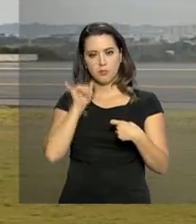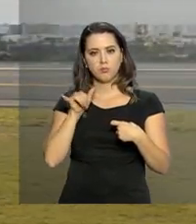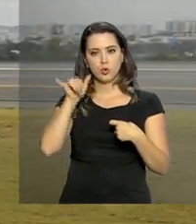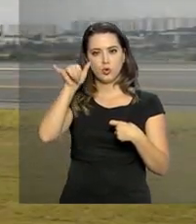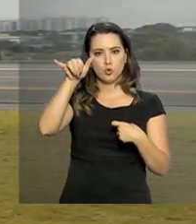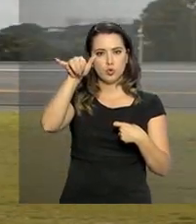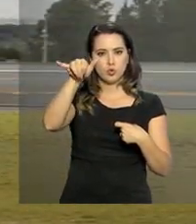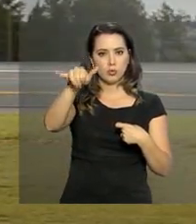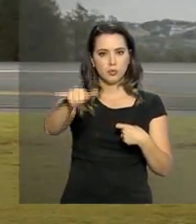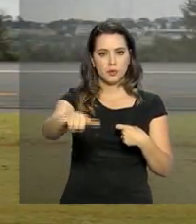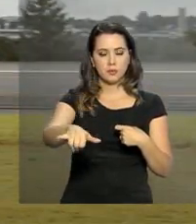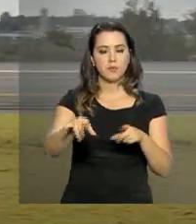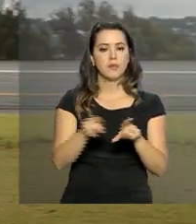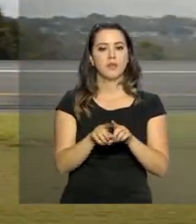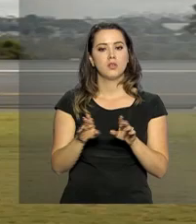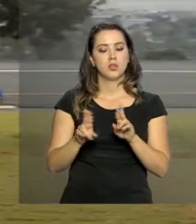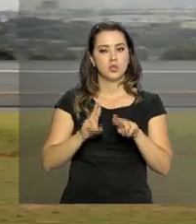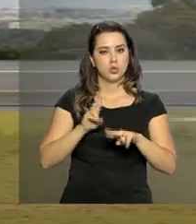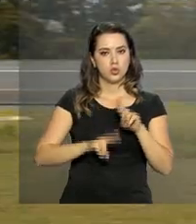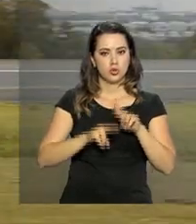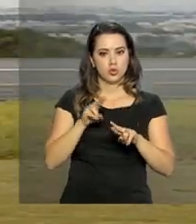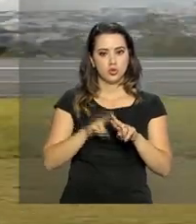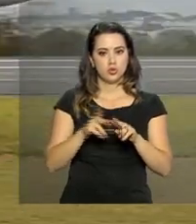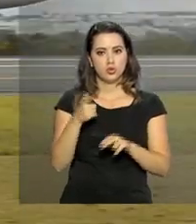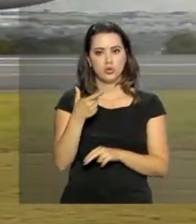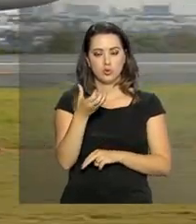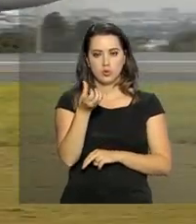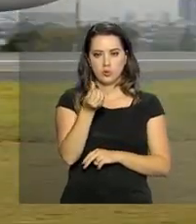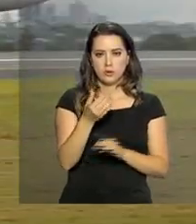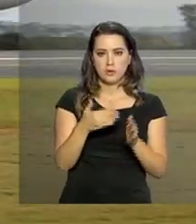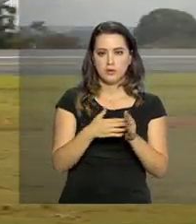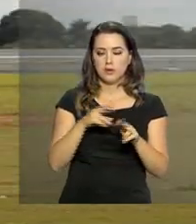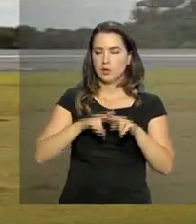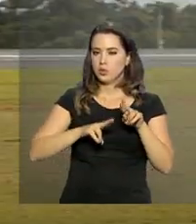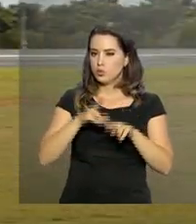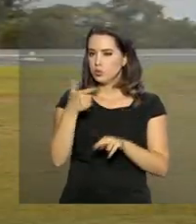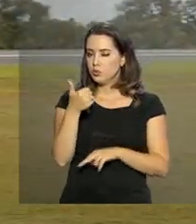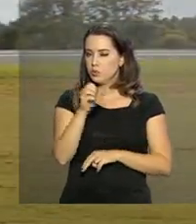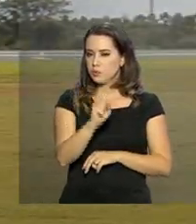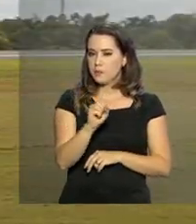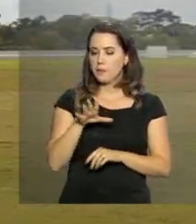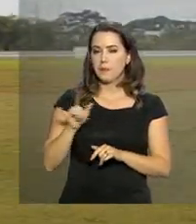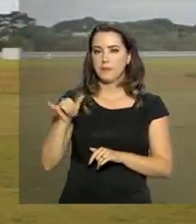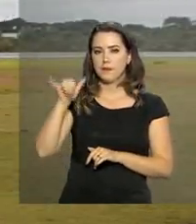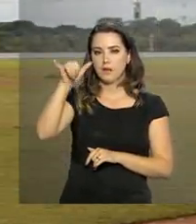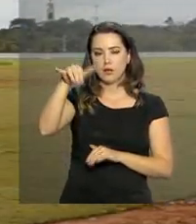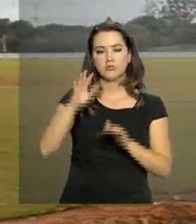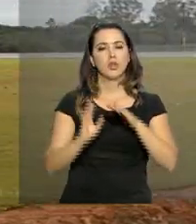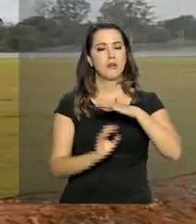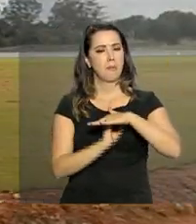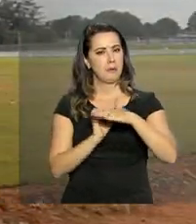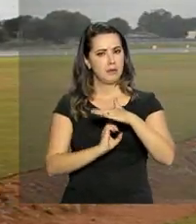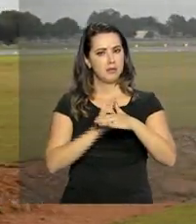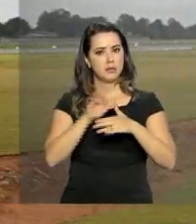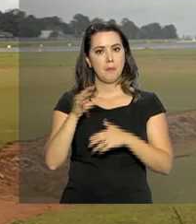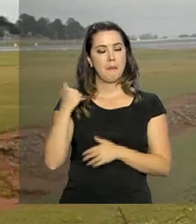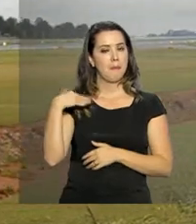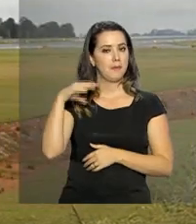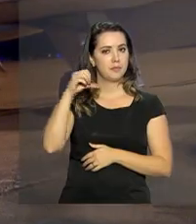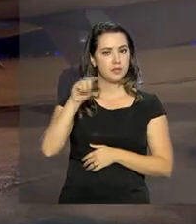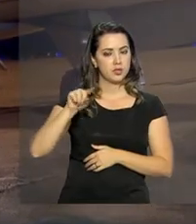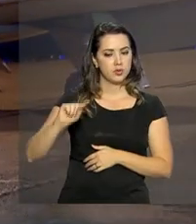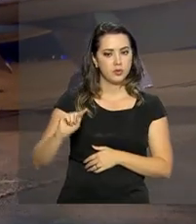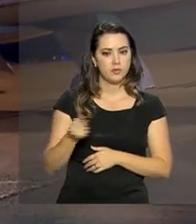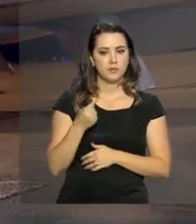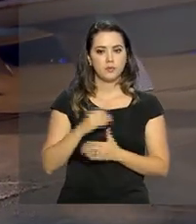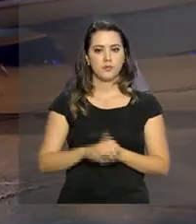2016 até junho de 2018, as companhias de aviação civil transportaram mais de 9 mil órgãos e tecidos.